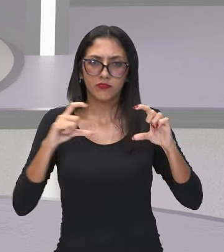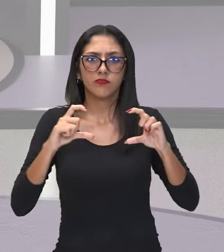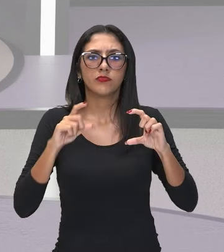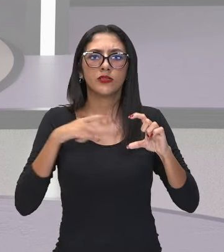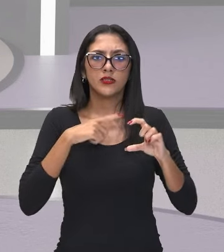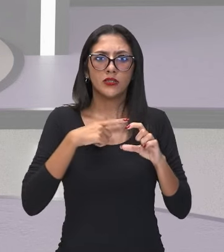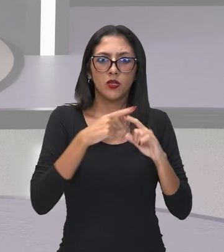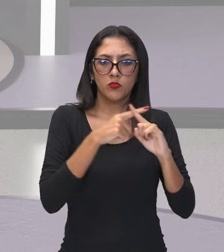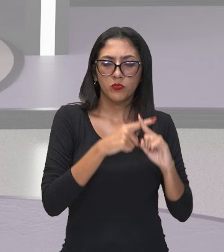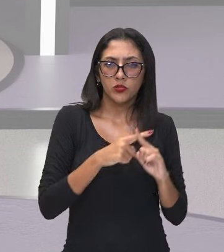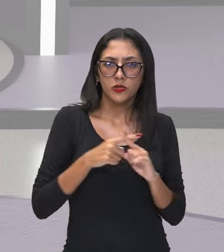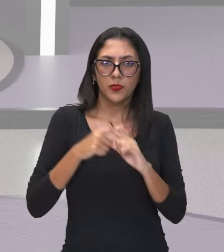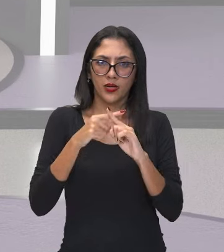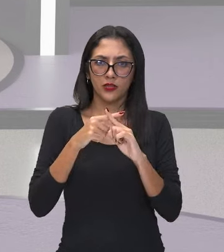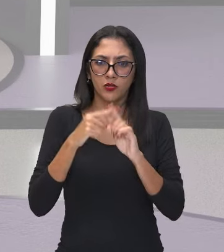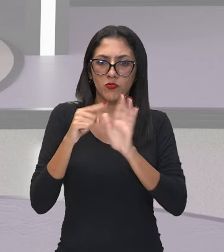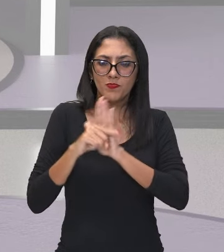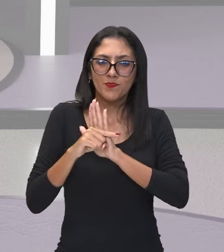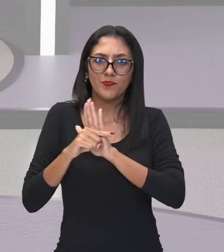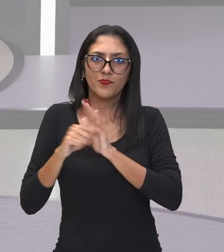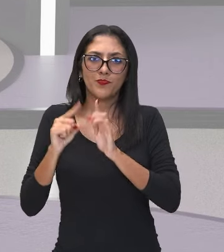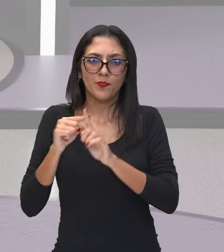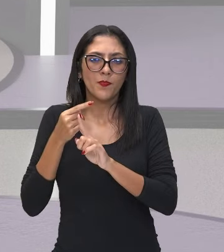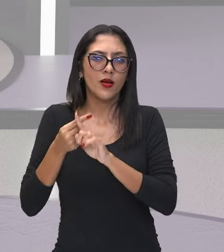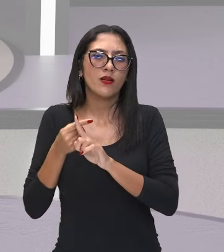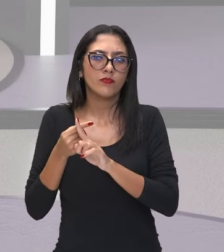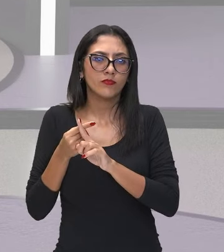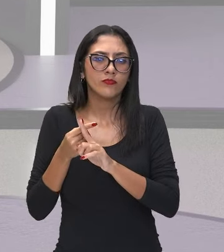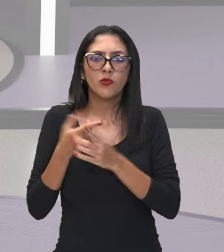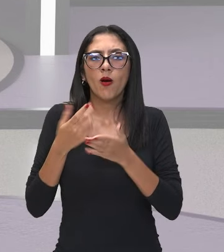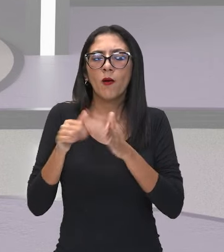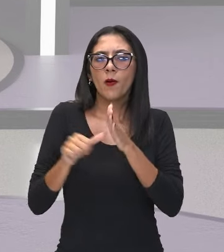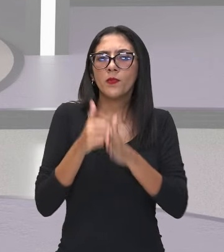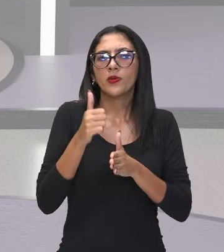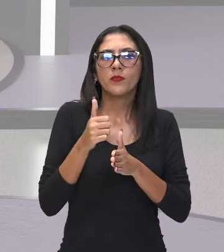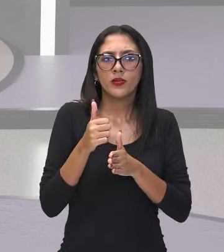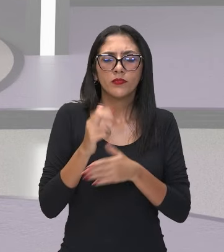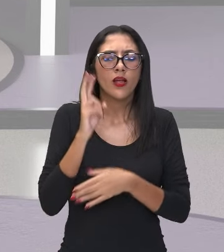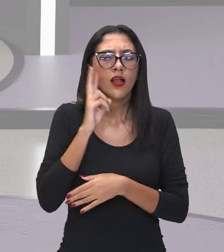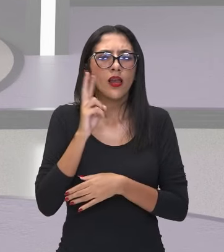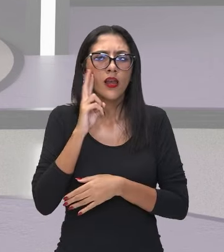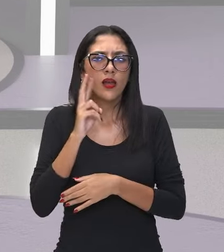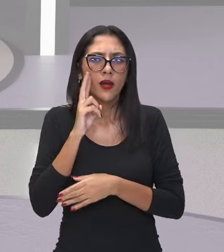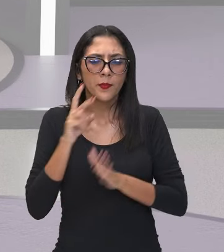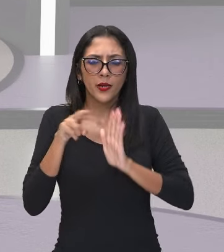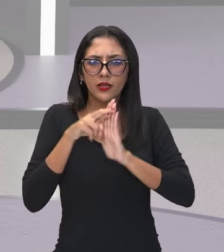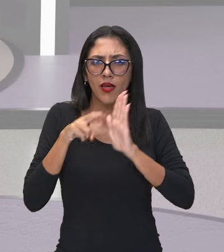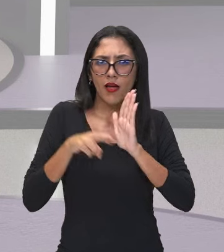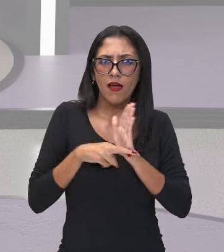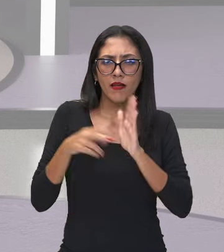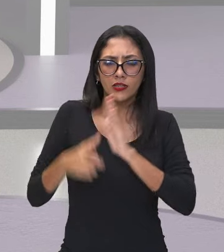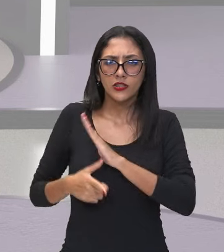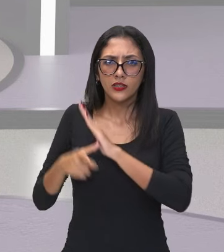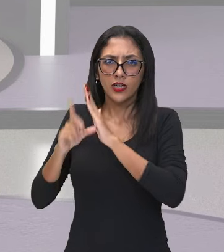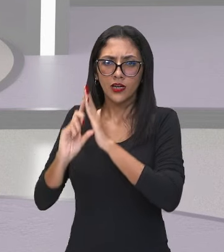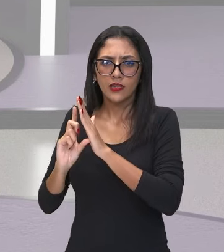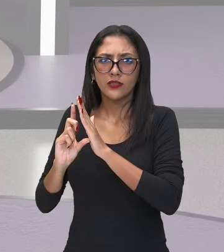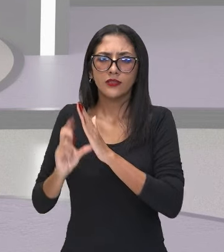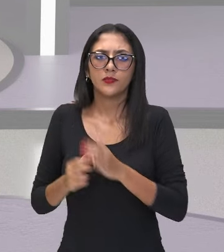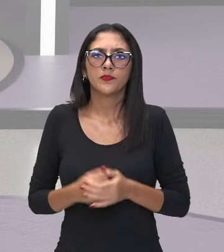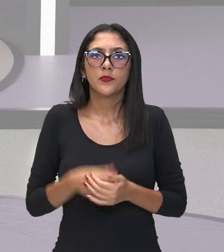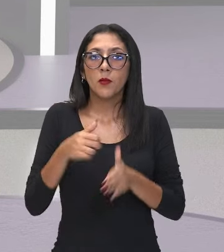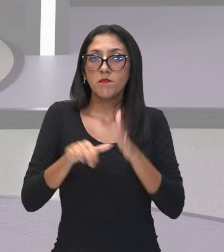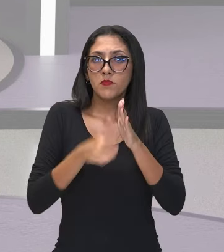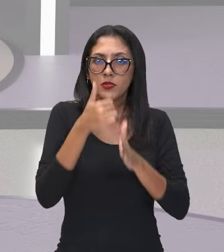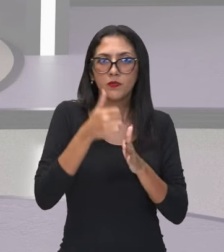multiplicação e uma adição. Quem eu resolvo primeiro? Lembre lá da nossa primeira observação. Primeiro eu vou resolver